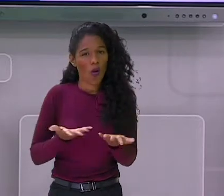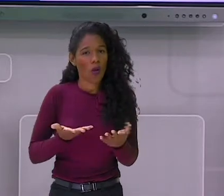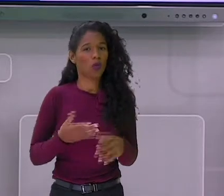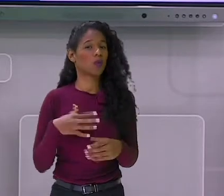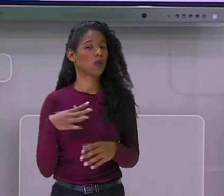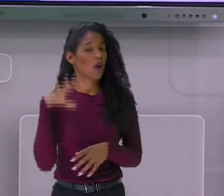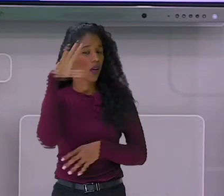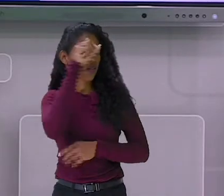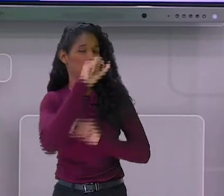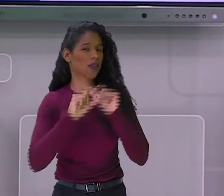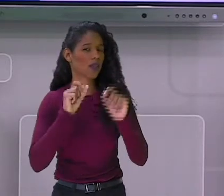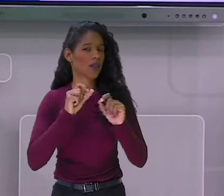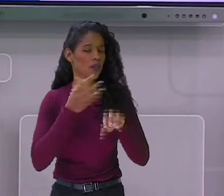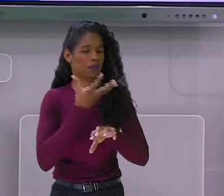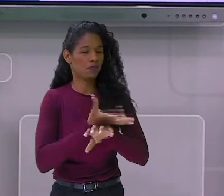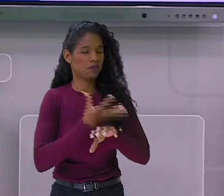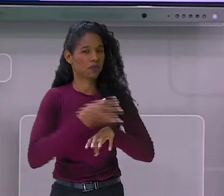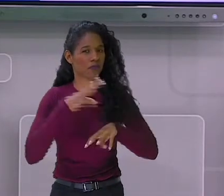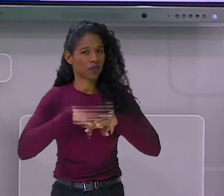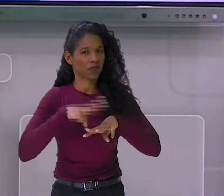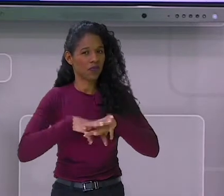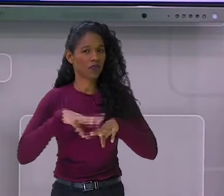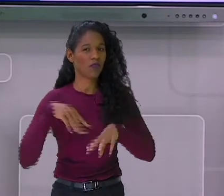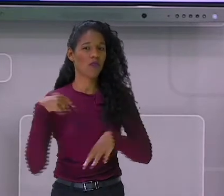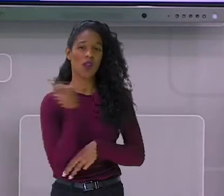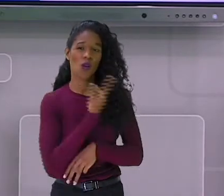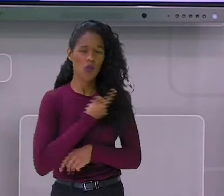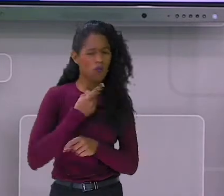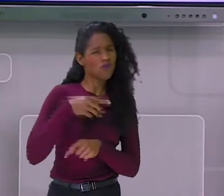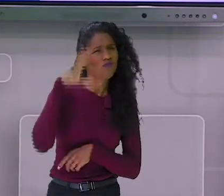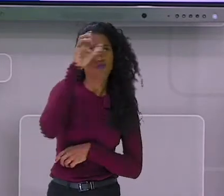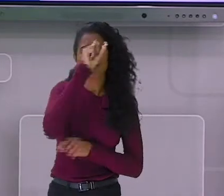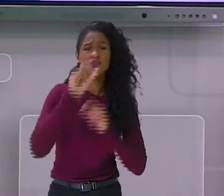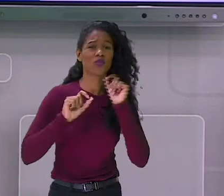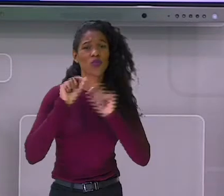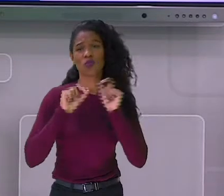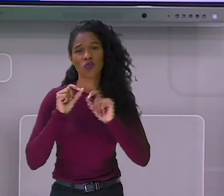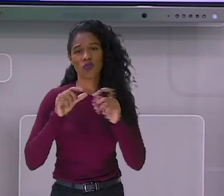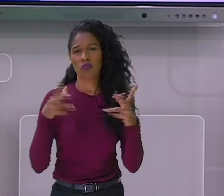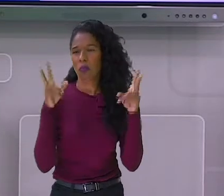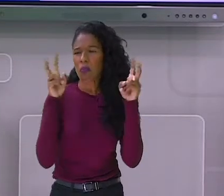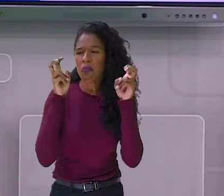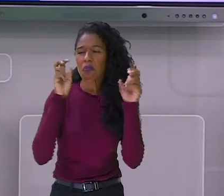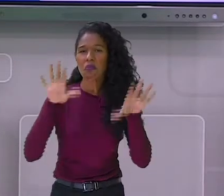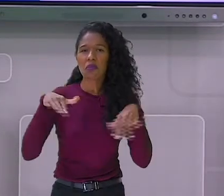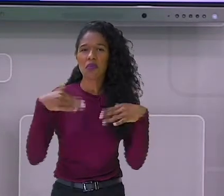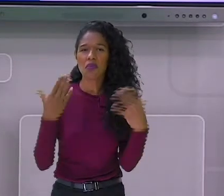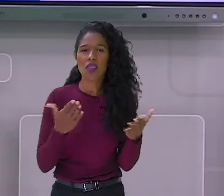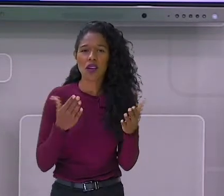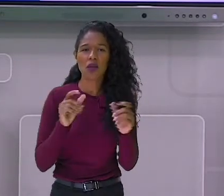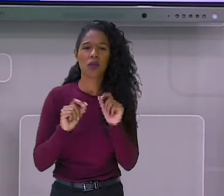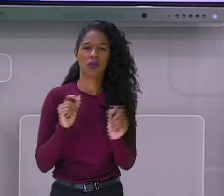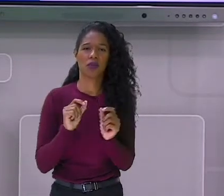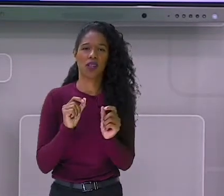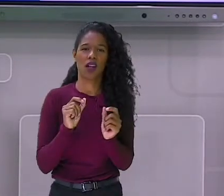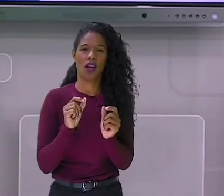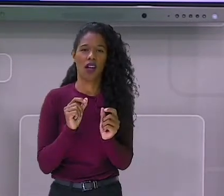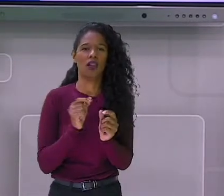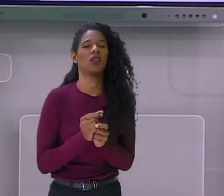matemática. E será o que nós iremos trabalhar na matemática hoje? Crescente e